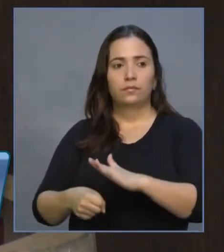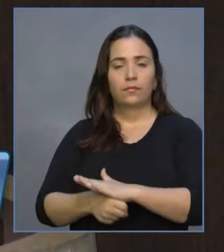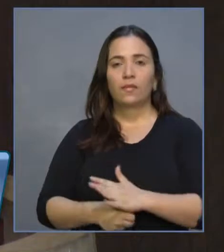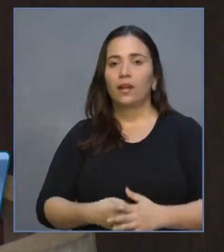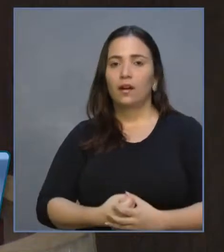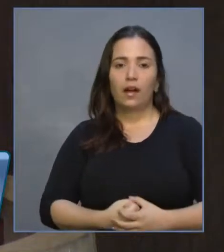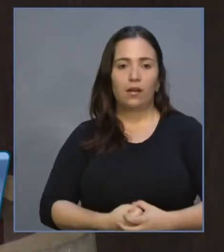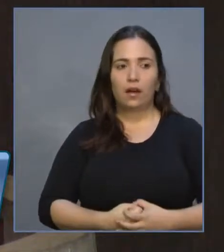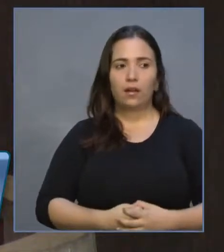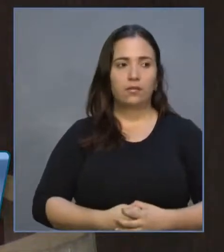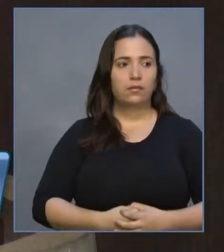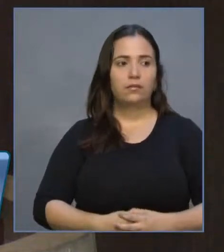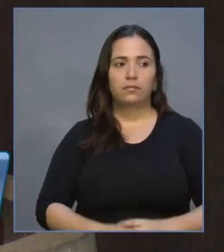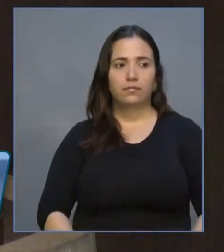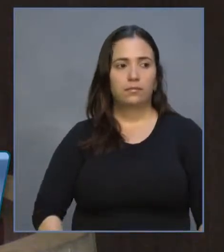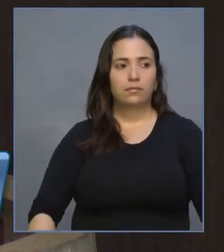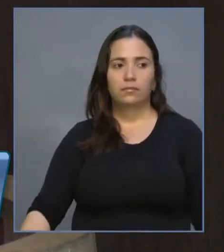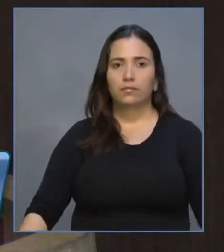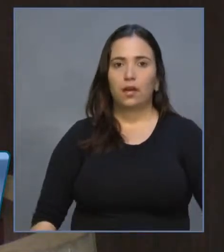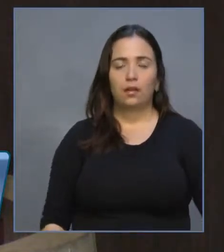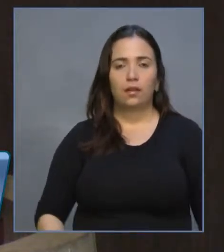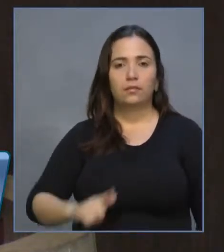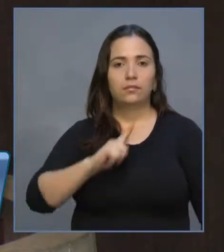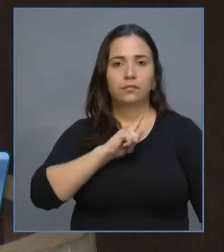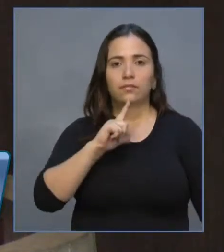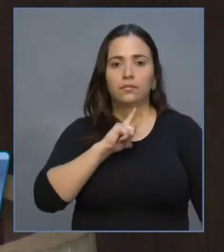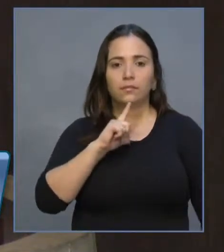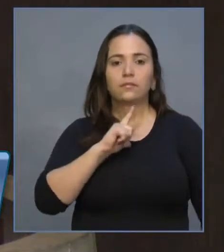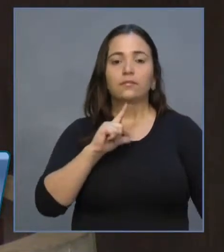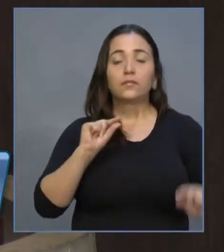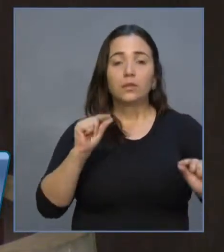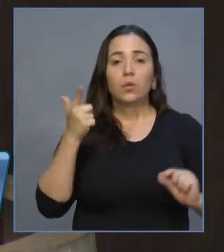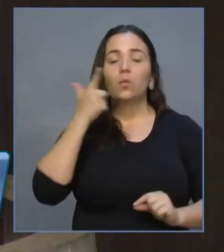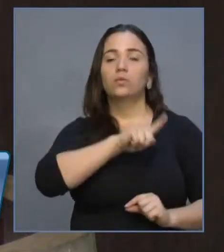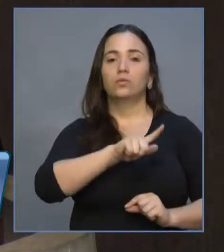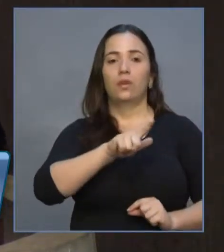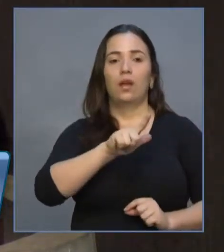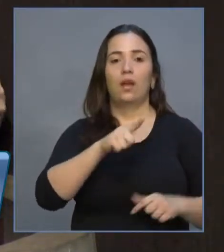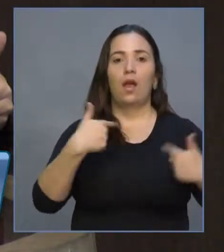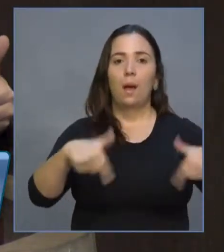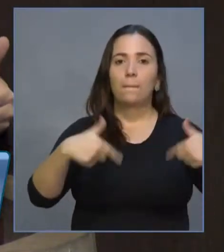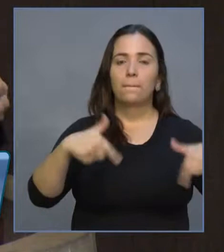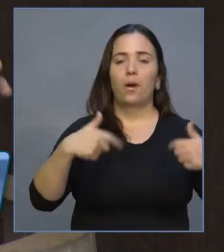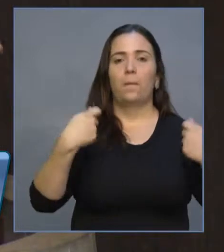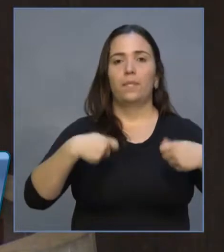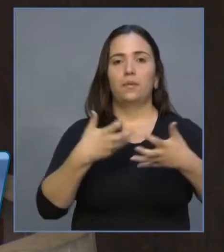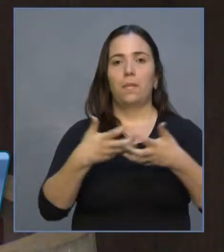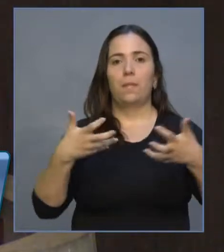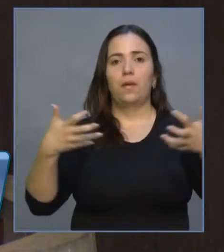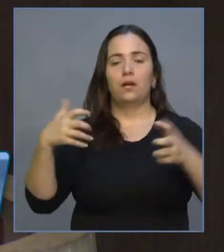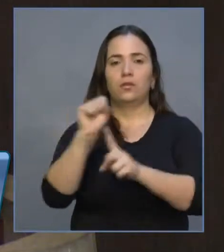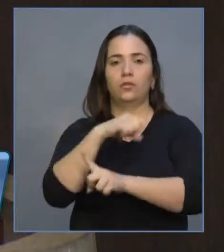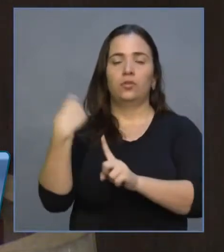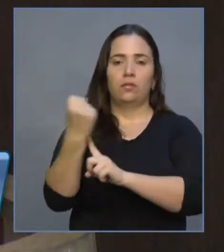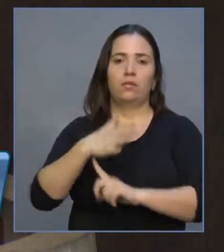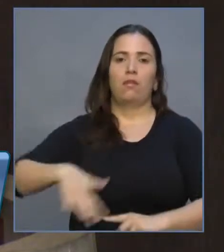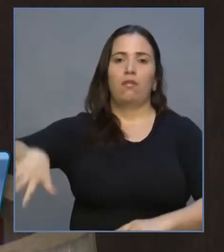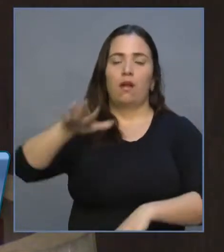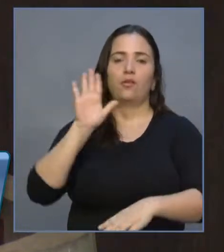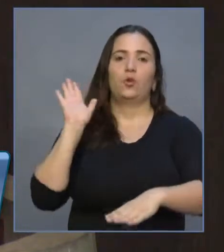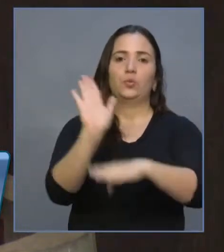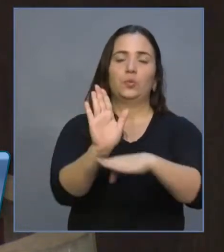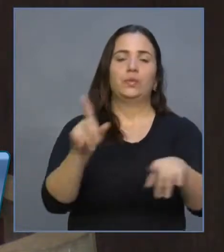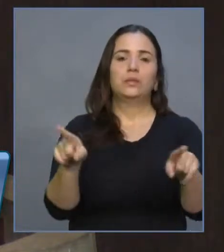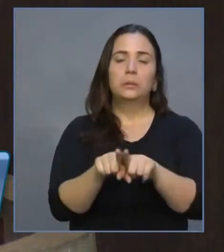virtuoso, se consiga haver um maior número de empregos para a sociedade, assim como também de